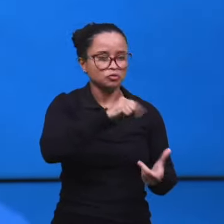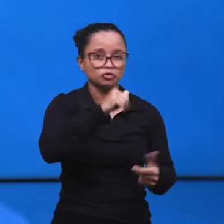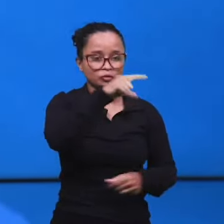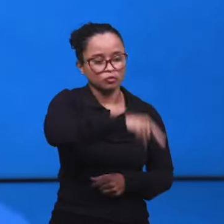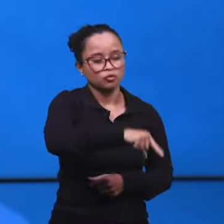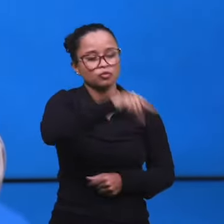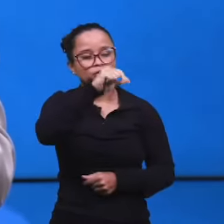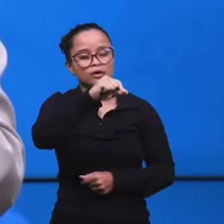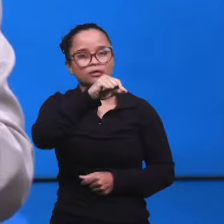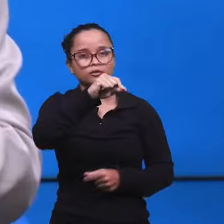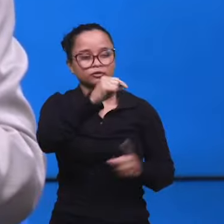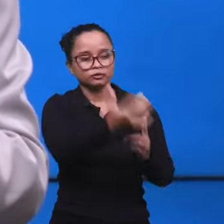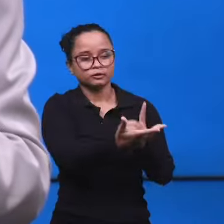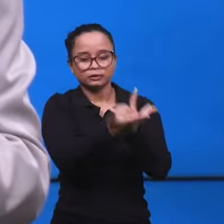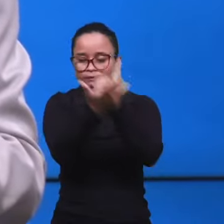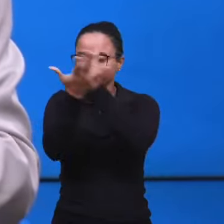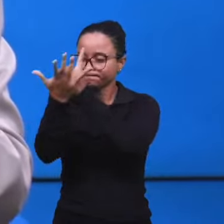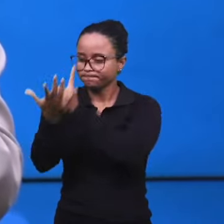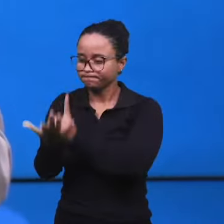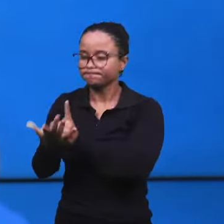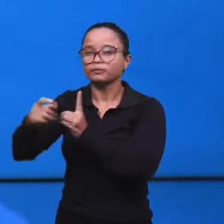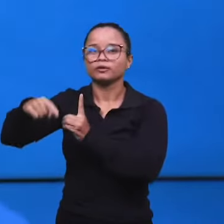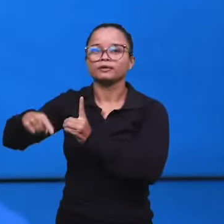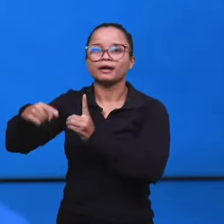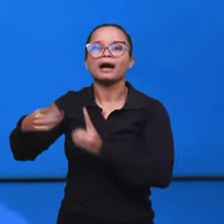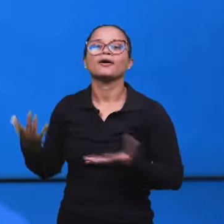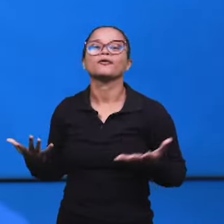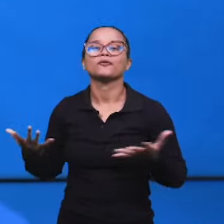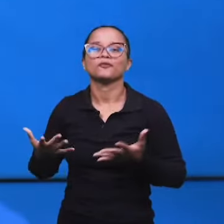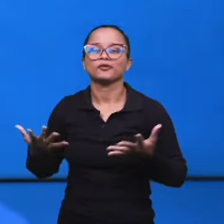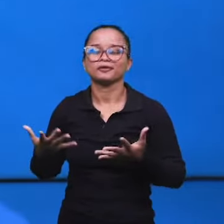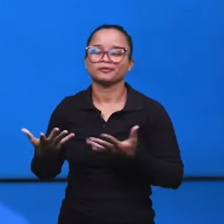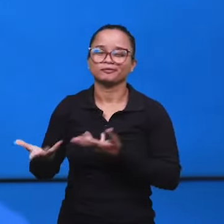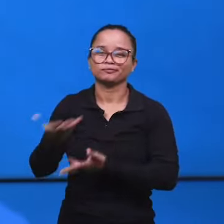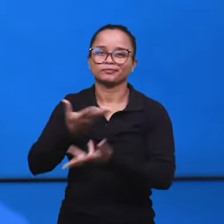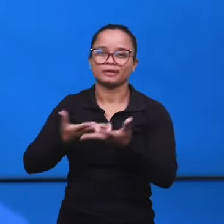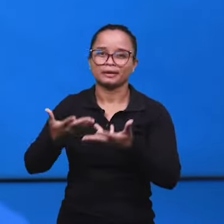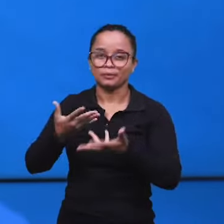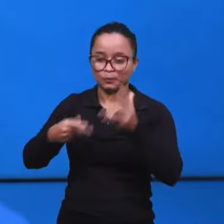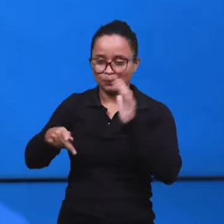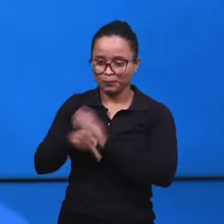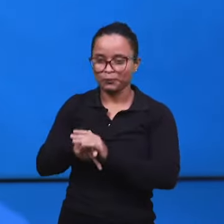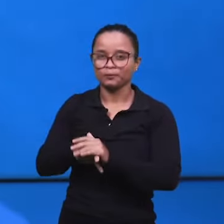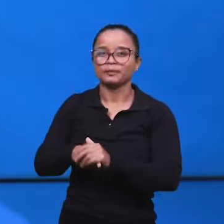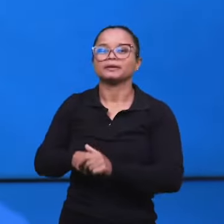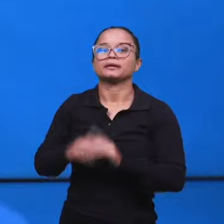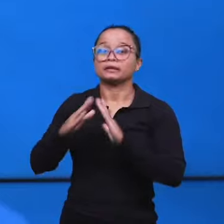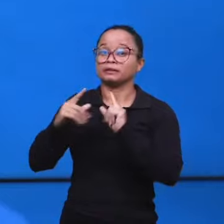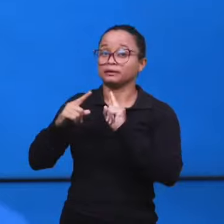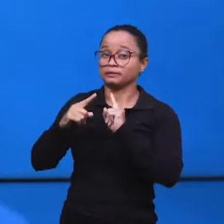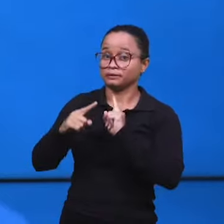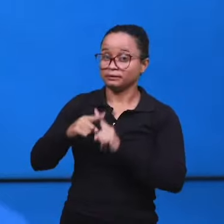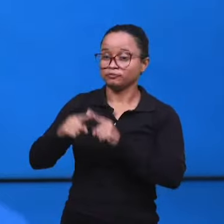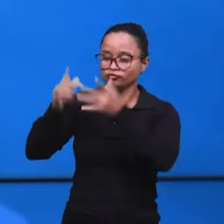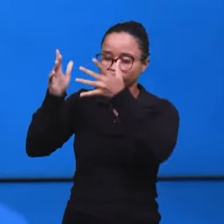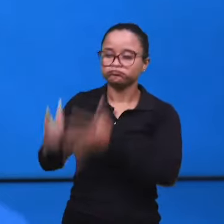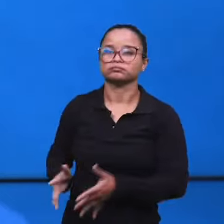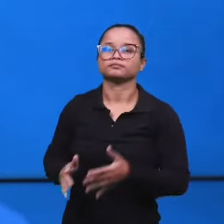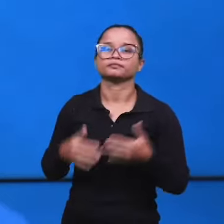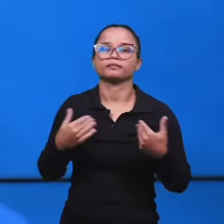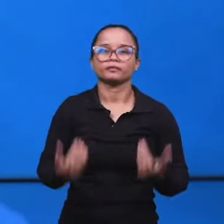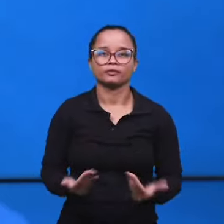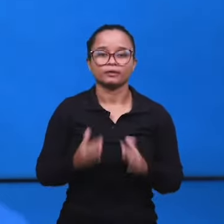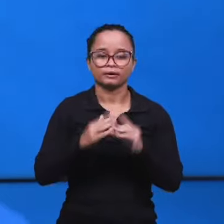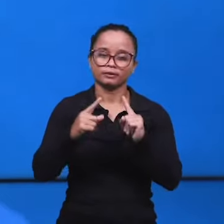do mundo, né? Lá fora, e nos colocou como parte integrante da sua vinha, né? Então, a igreja fiel